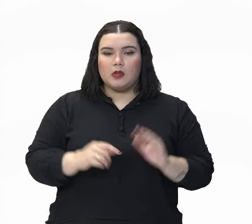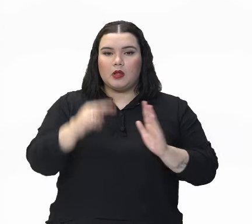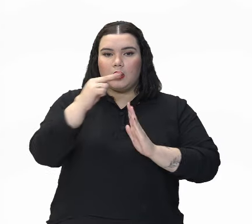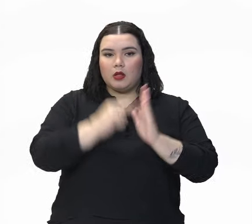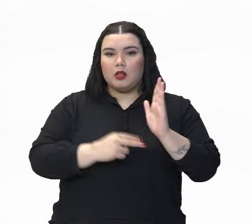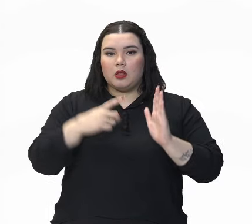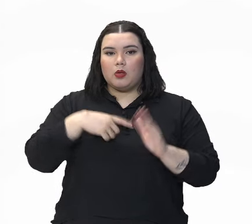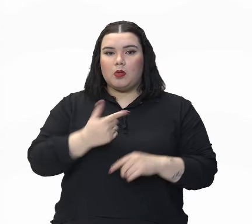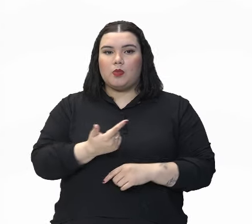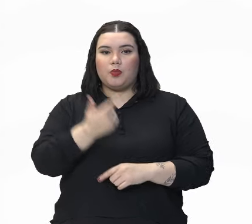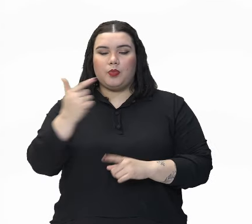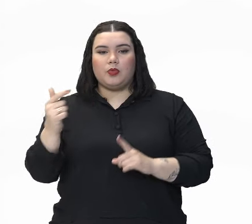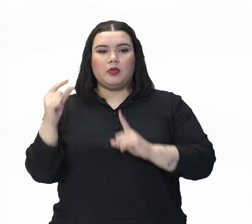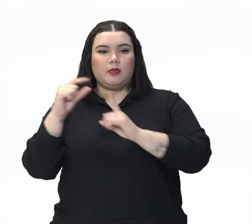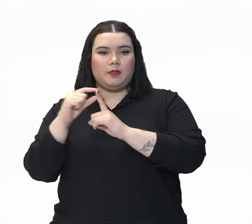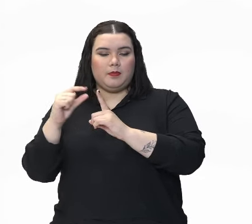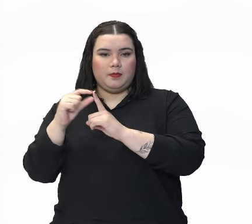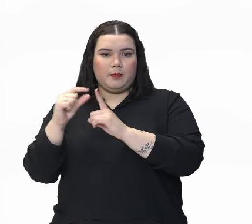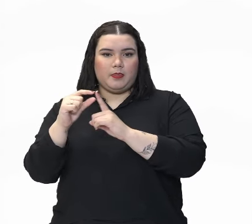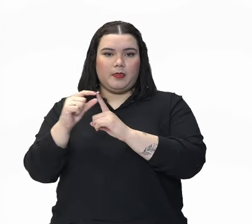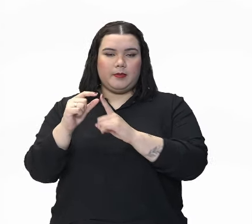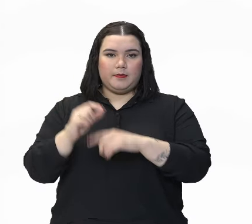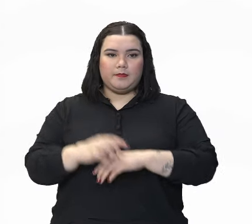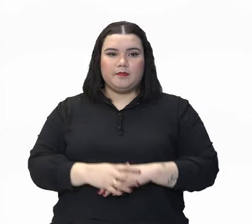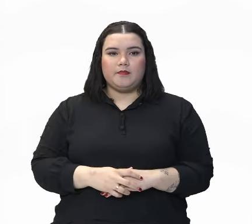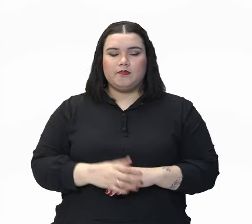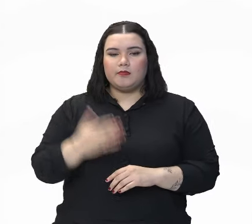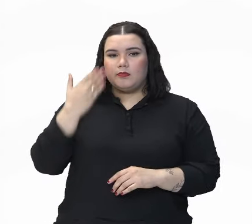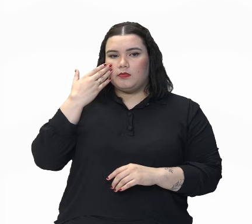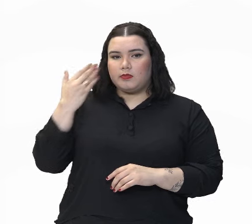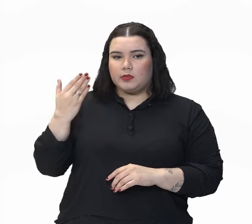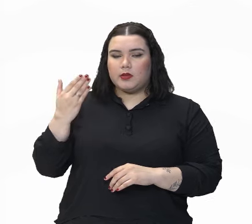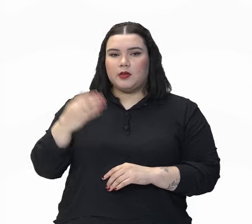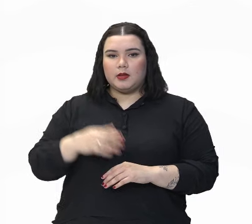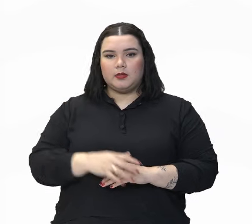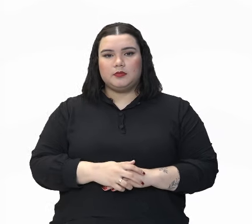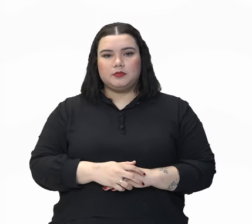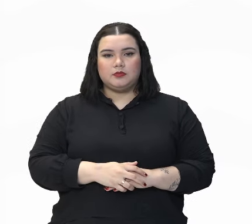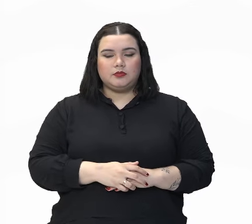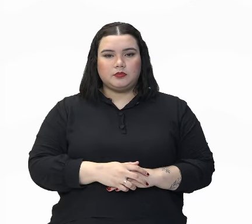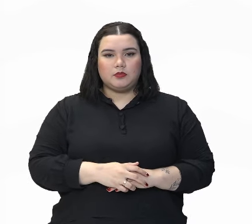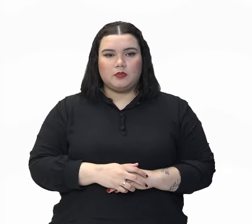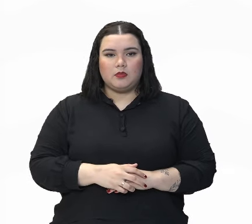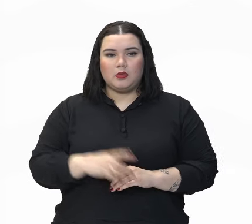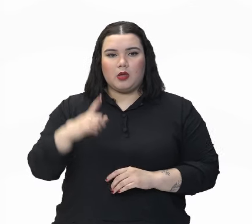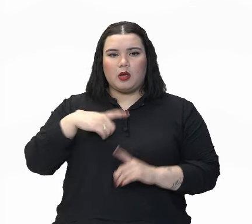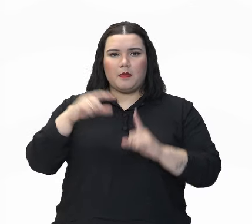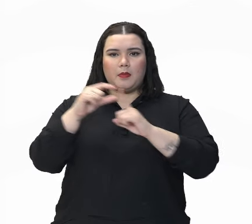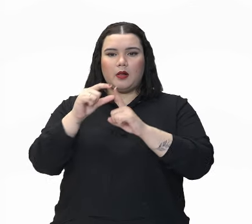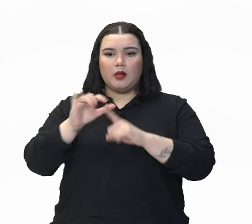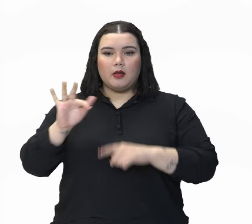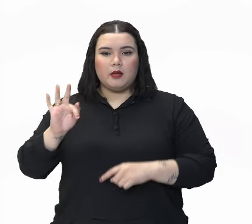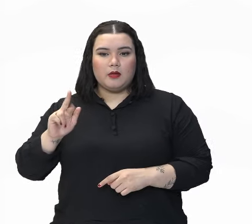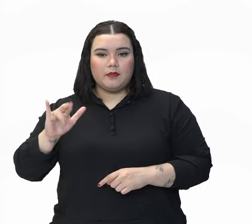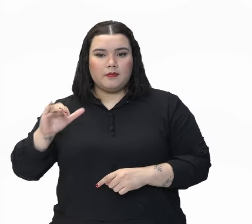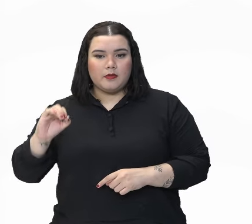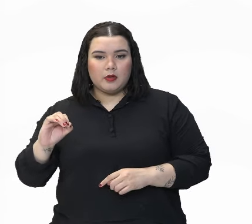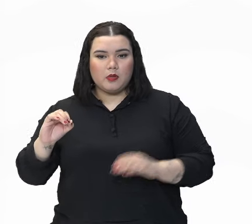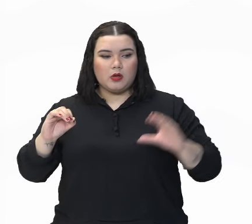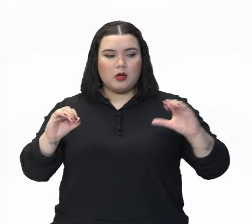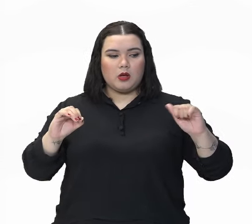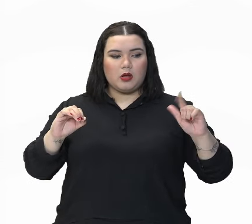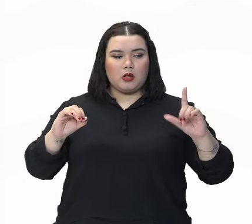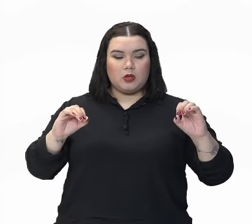palavras, vamos ver aí. Olha só que está destacado frio e calor, Então,